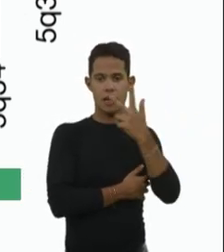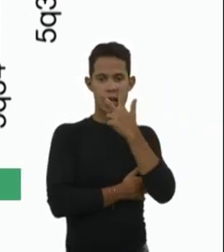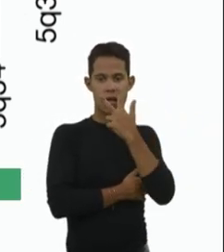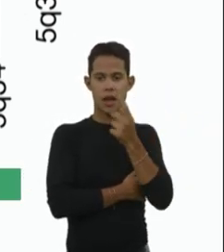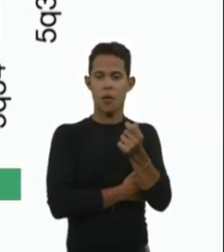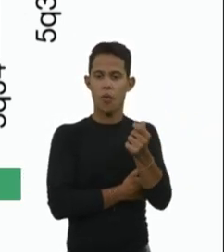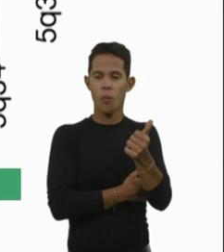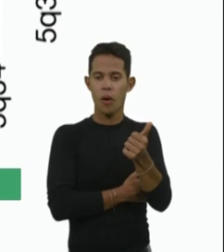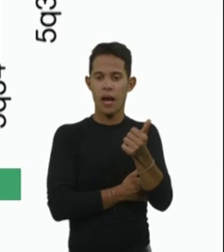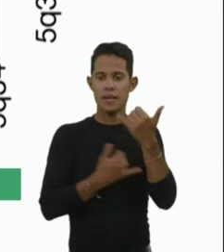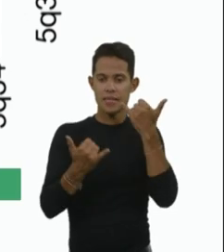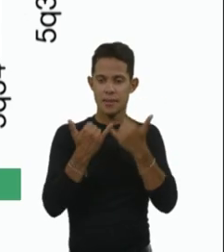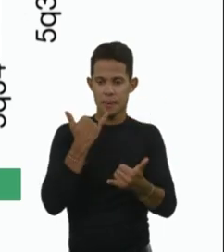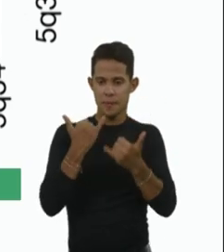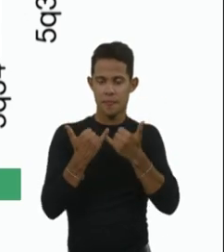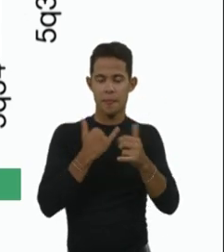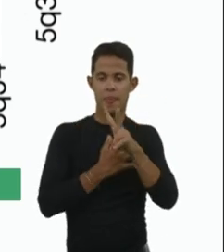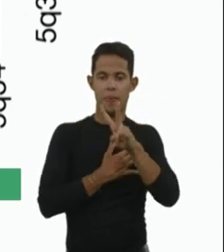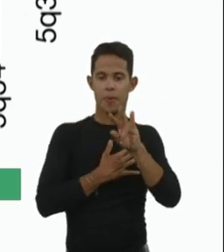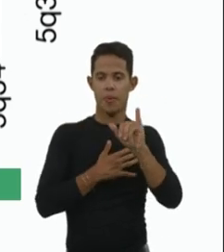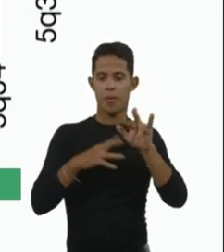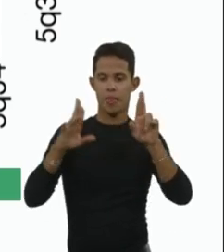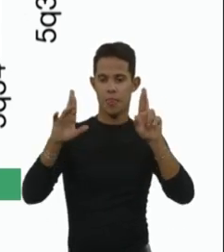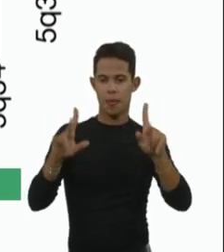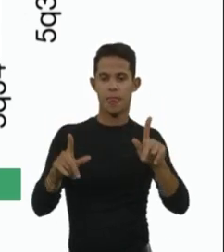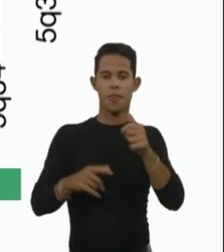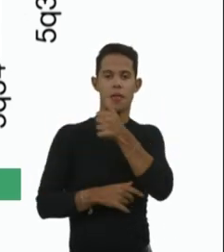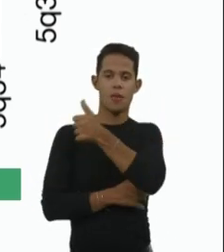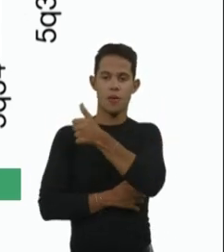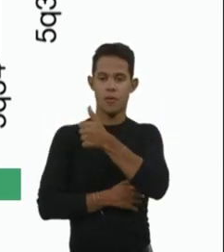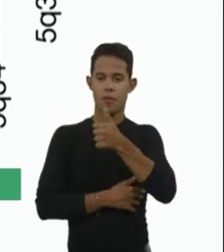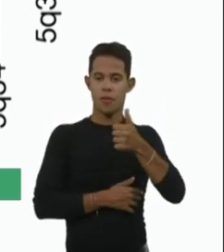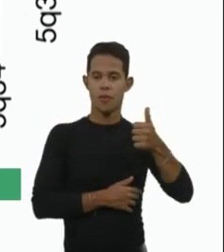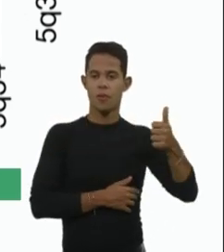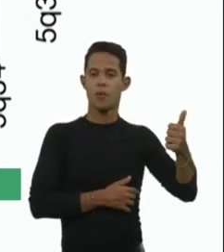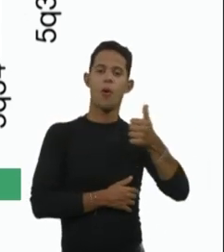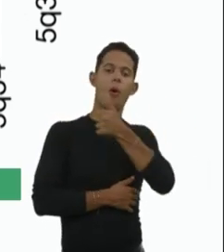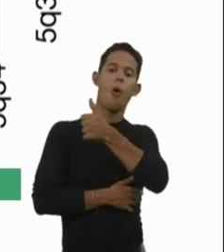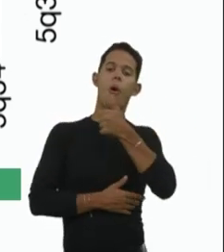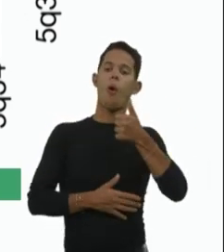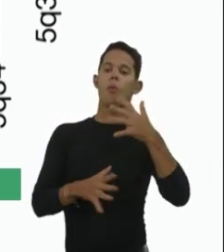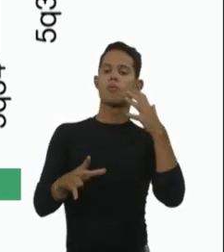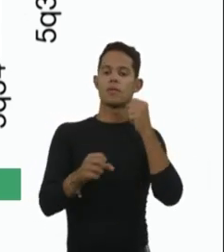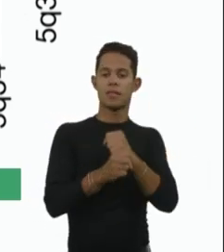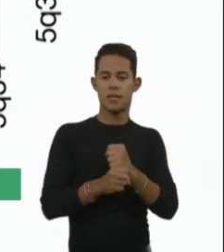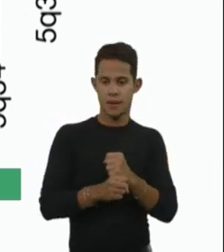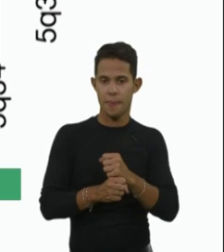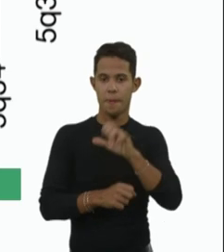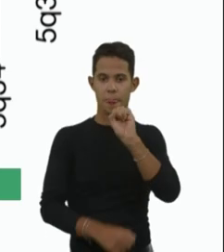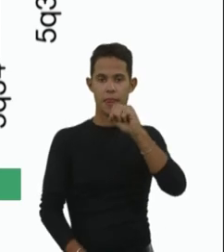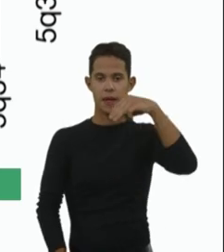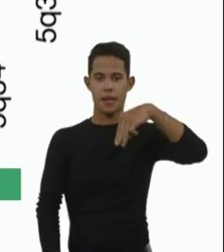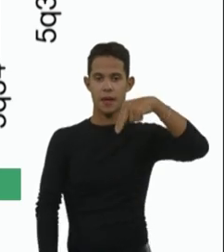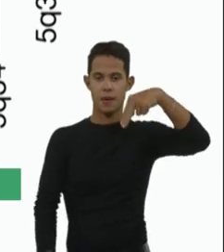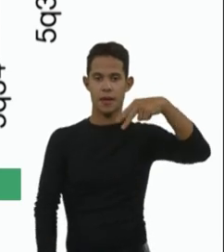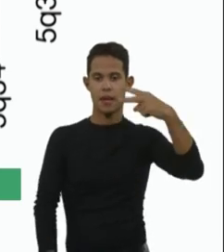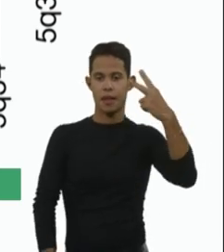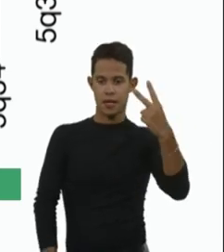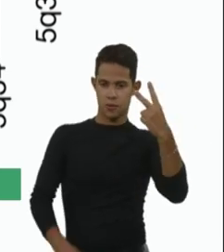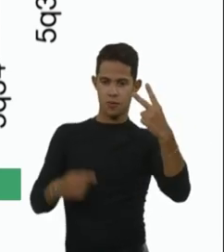só vai se diferenciar em 11 nucleotídeos, que é o chamado gene SMN2, que é mais